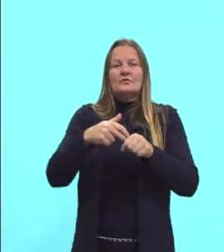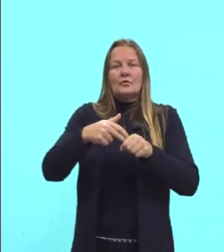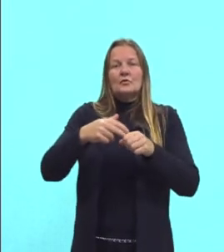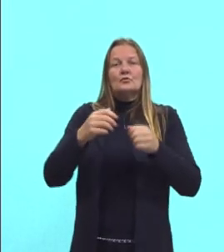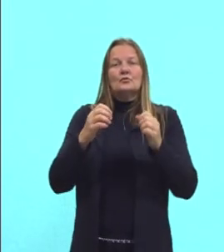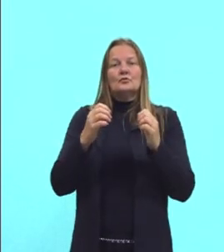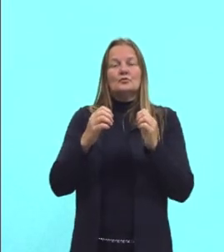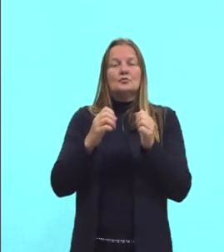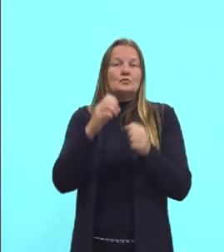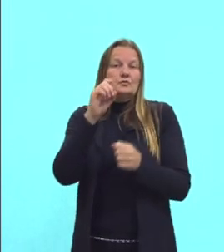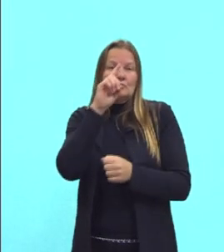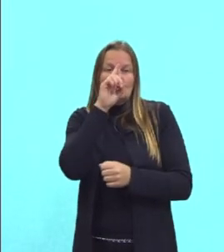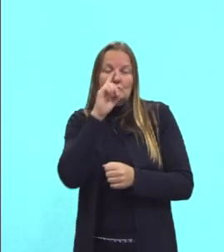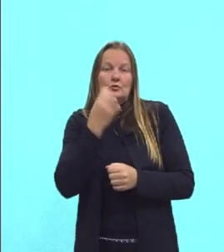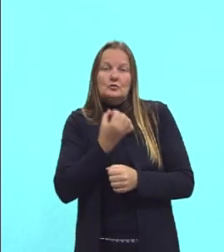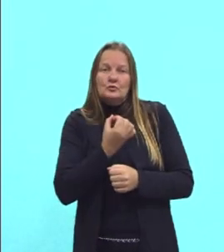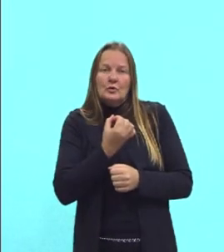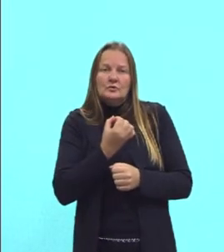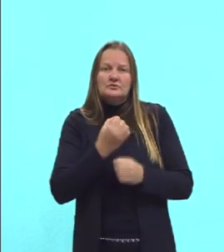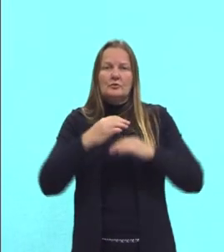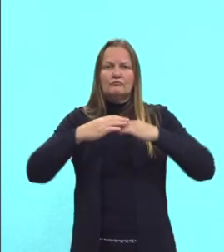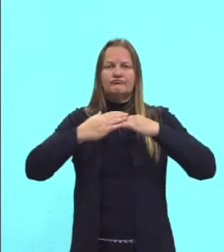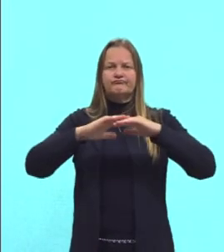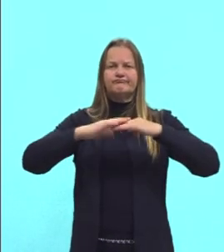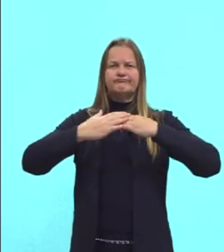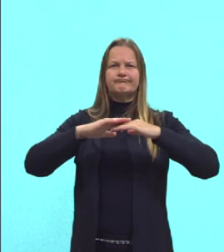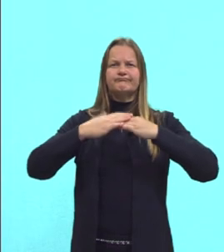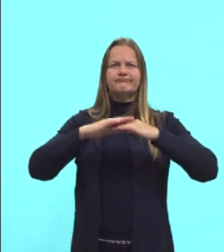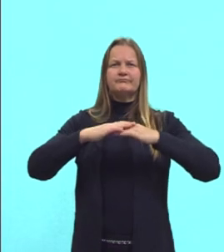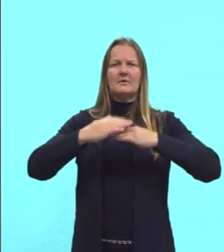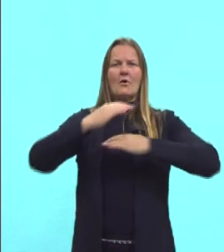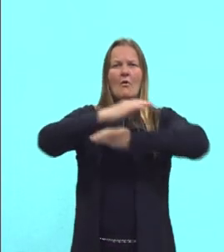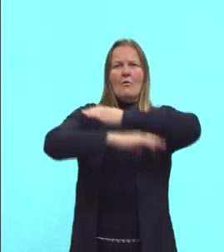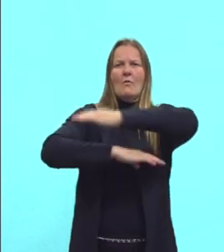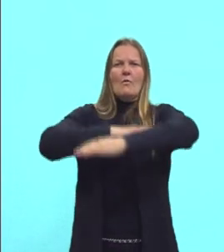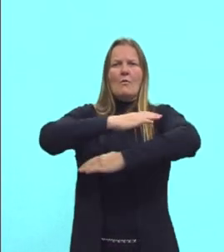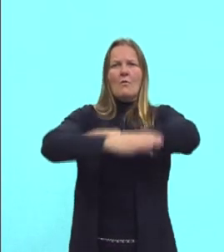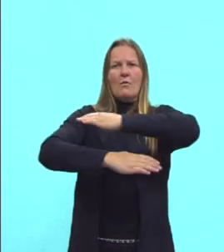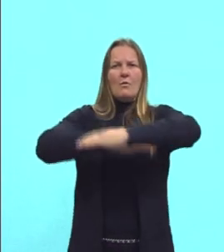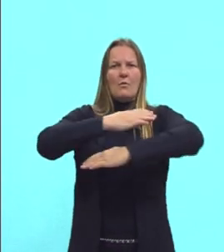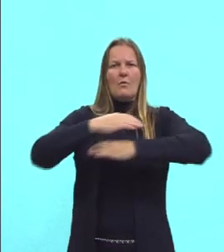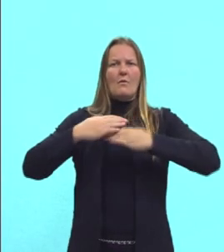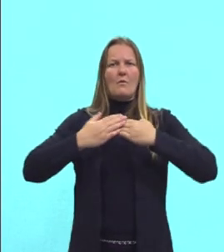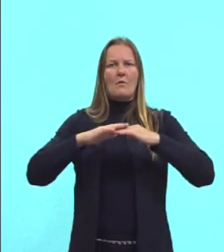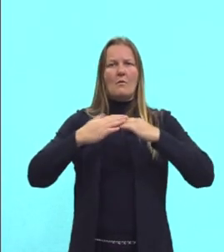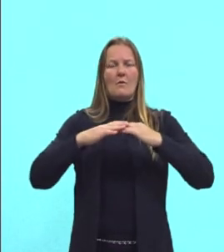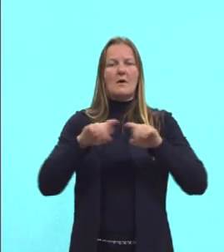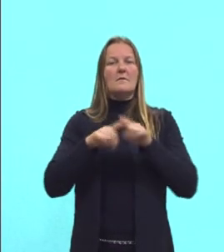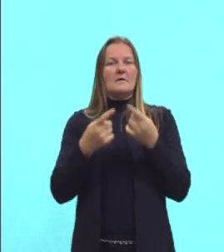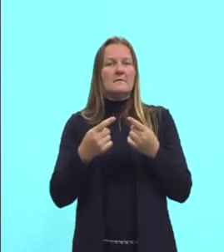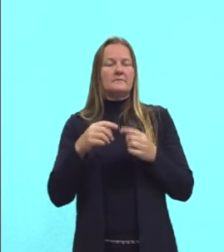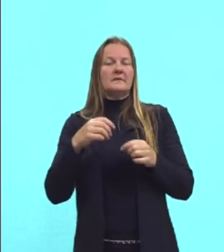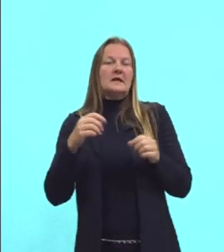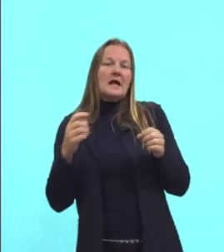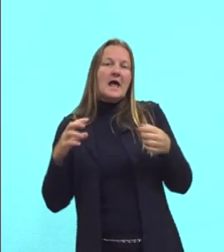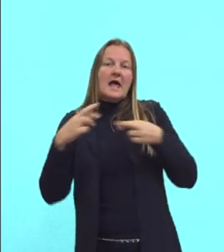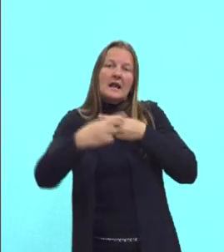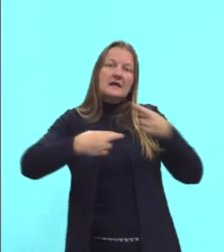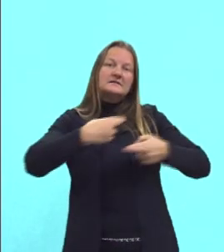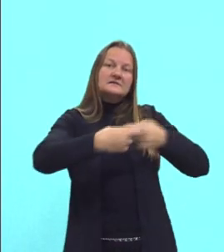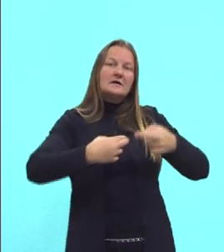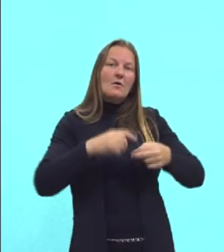o cara da soja, o caminhão lá, o granelheiro, certo? Ele entra como serviço, mas ele está relacionado à soja. Então, é